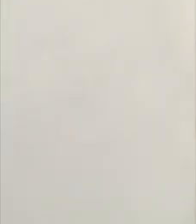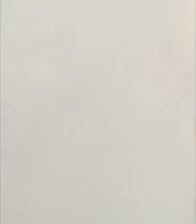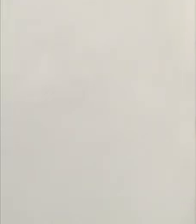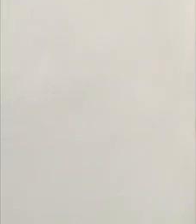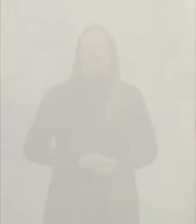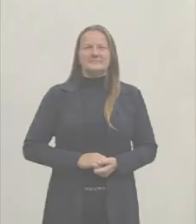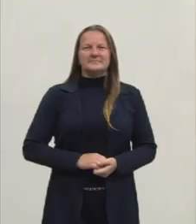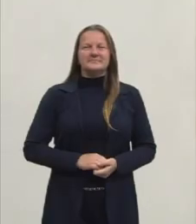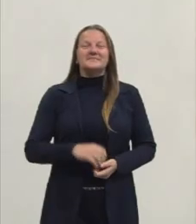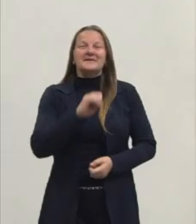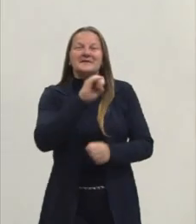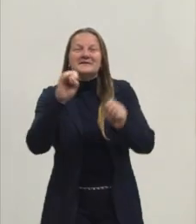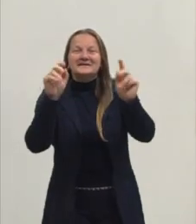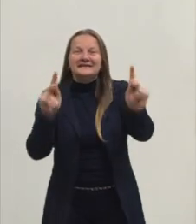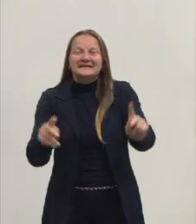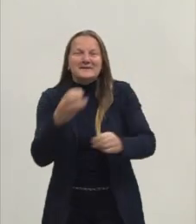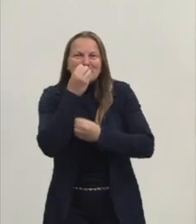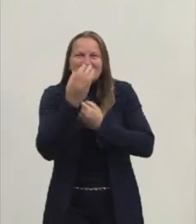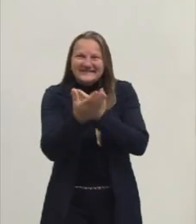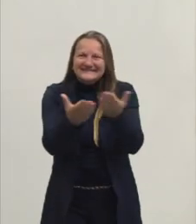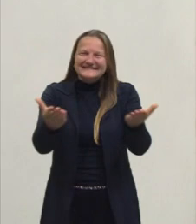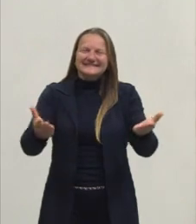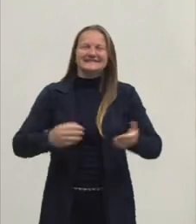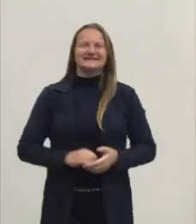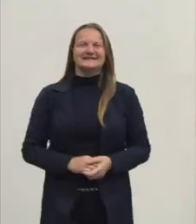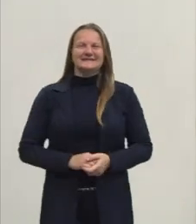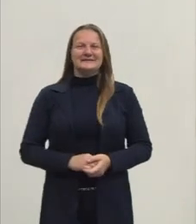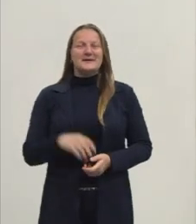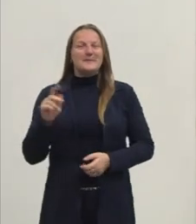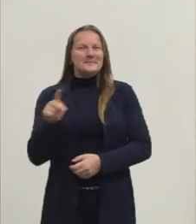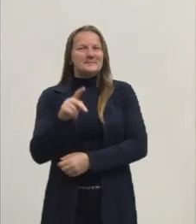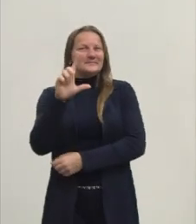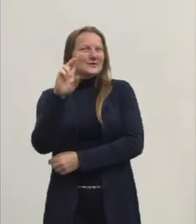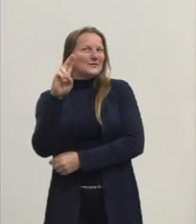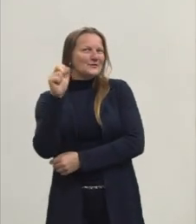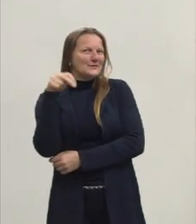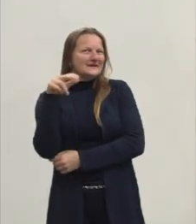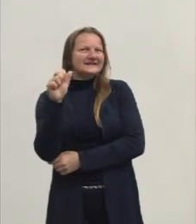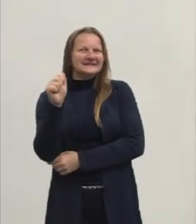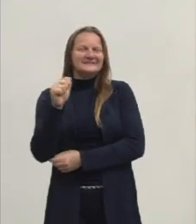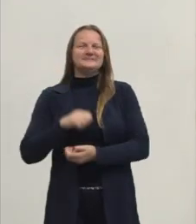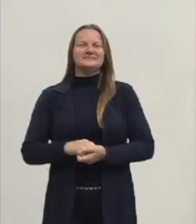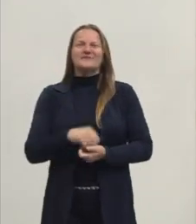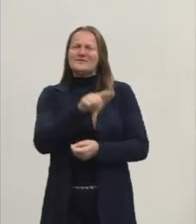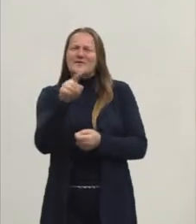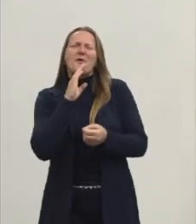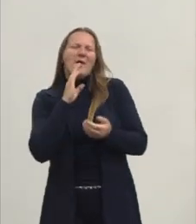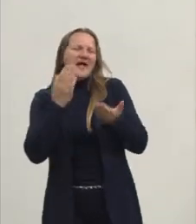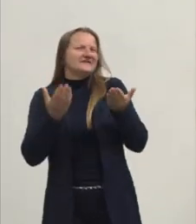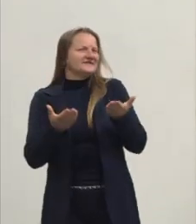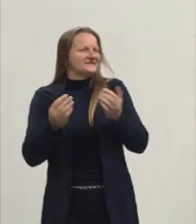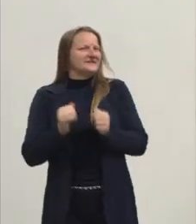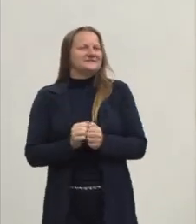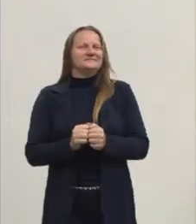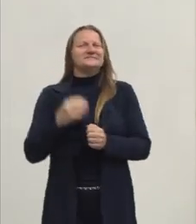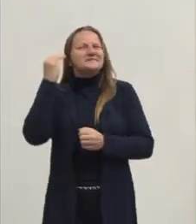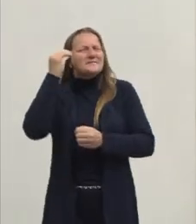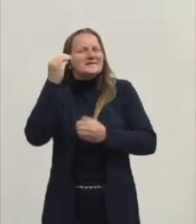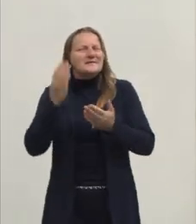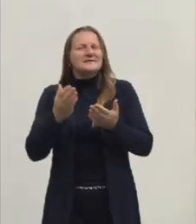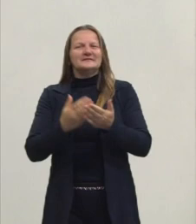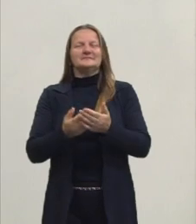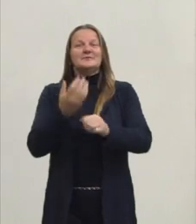E aí, pessoal, tudo bem com vocês? Sou a professora Luana Miller, vocês já me conhecem, trabalho componente